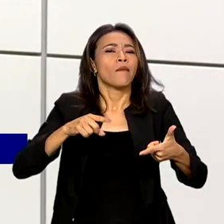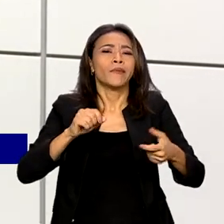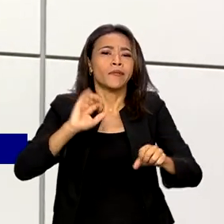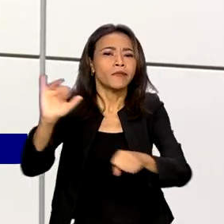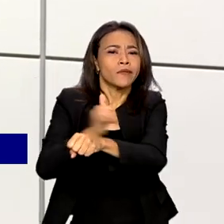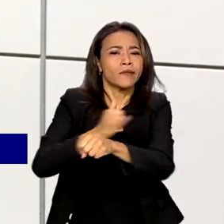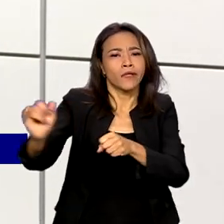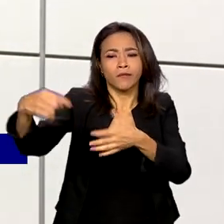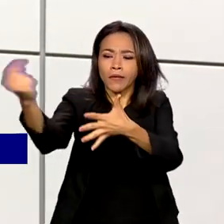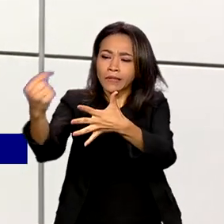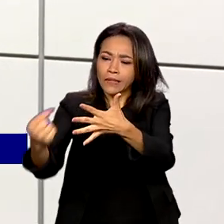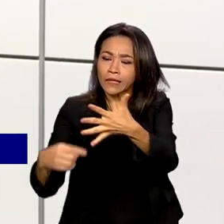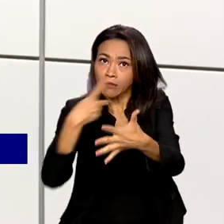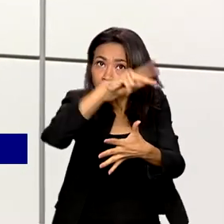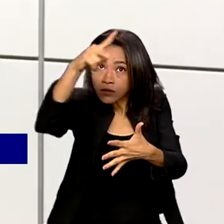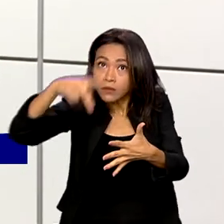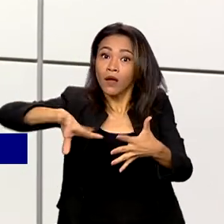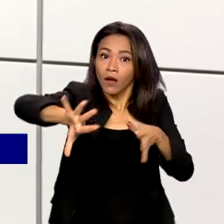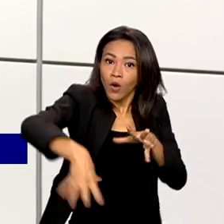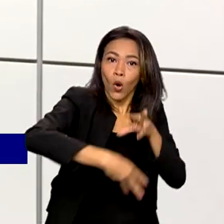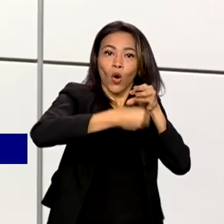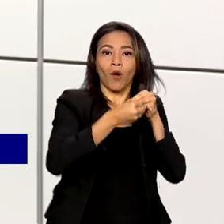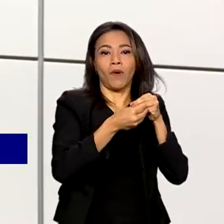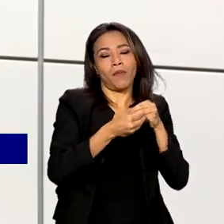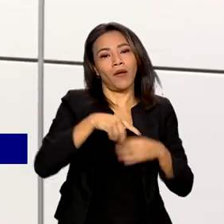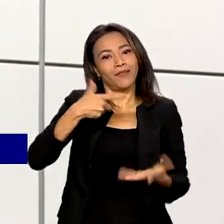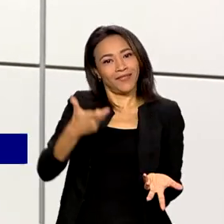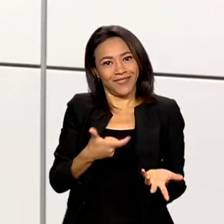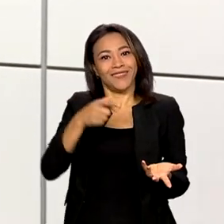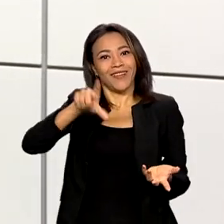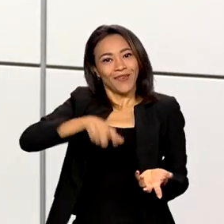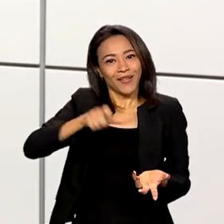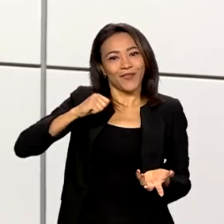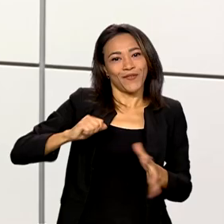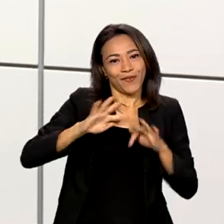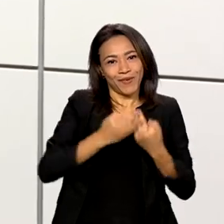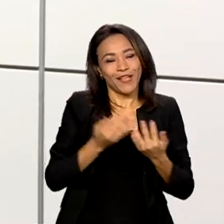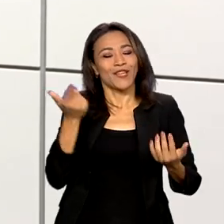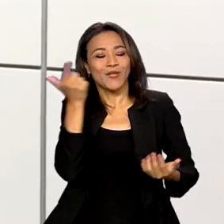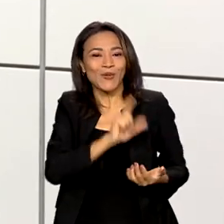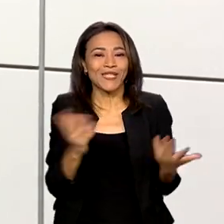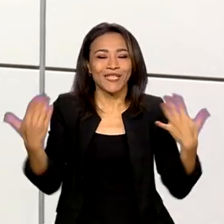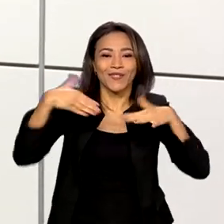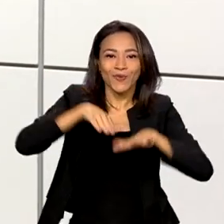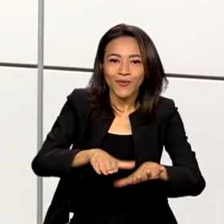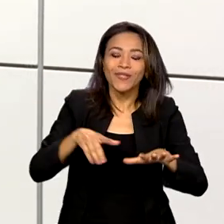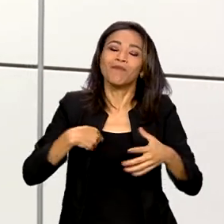Bolsa Família para que assim a gente possa cada vez mais gerar inclusão pelo direito e pela renda.